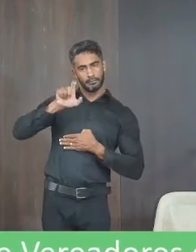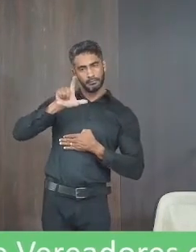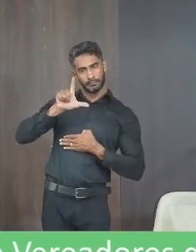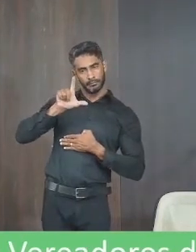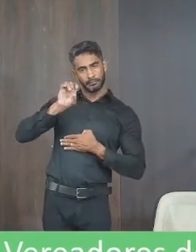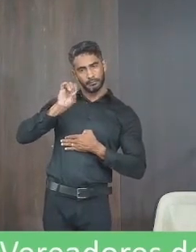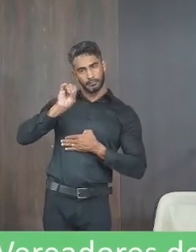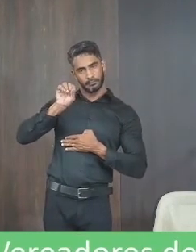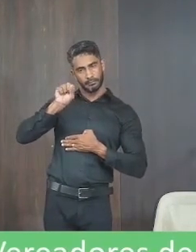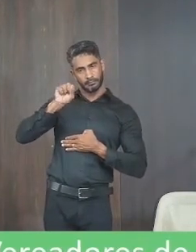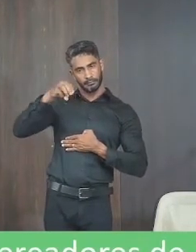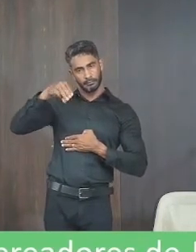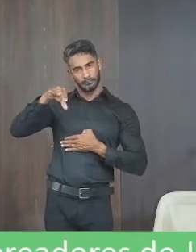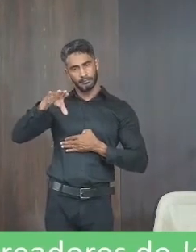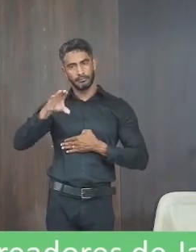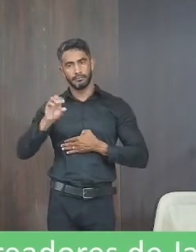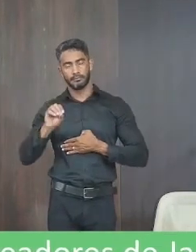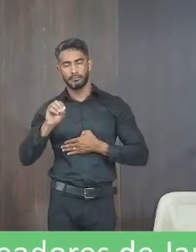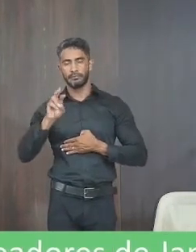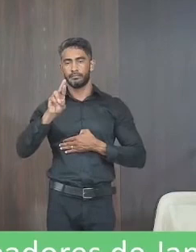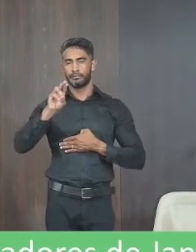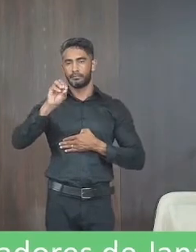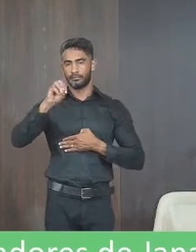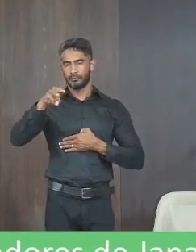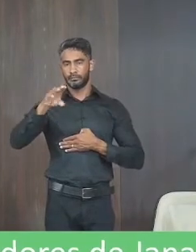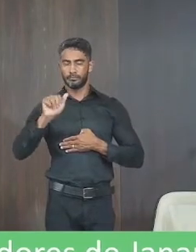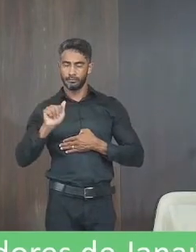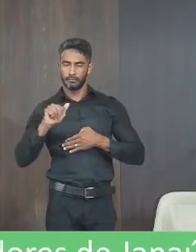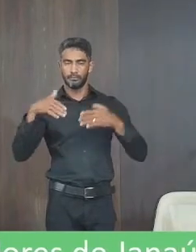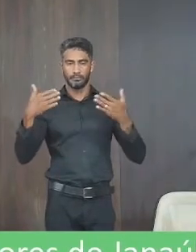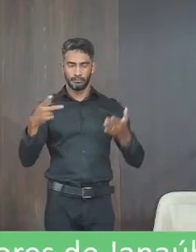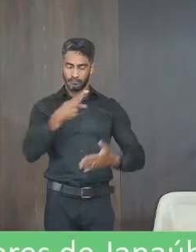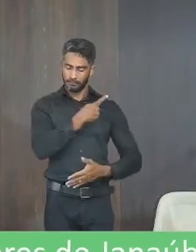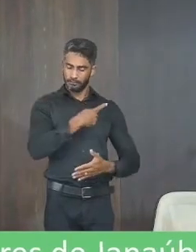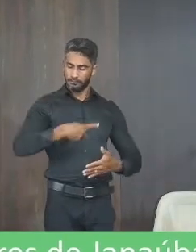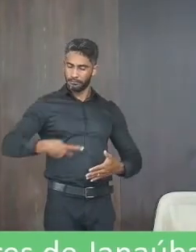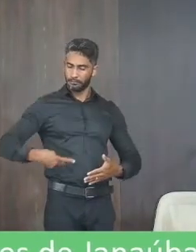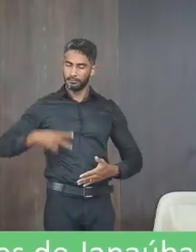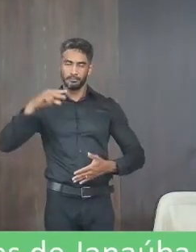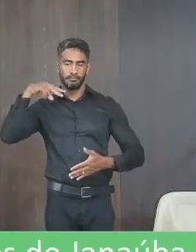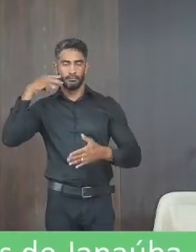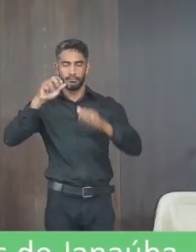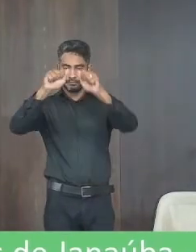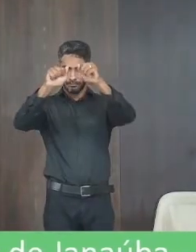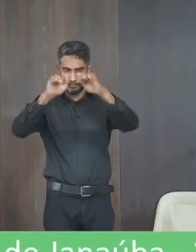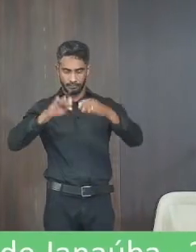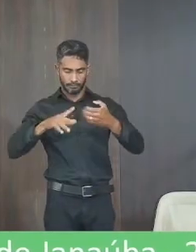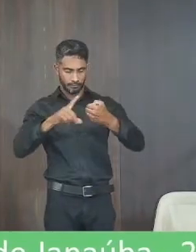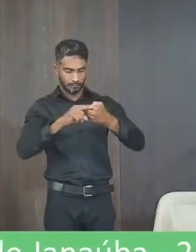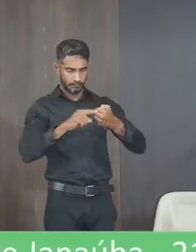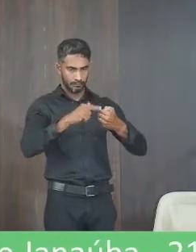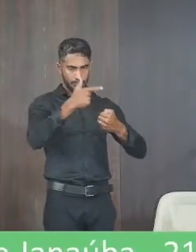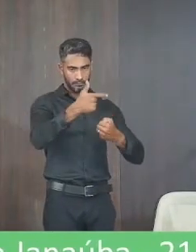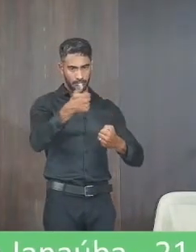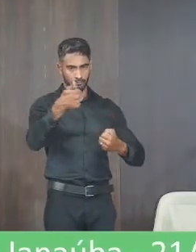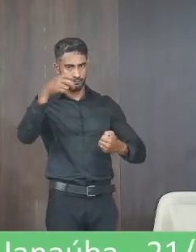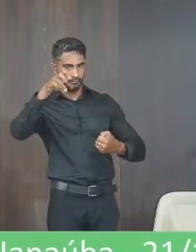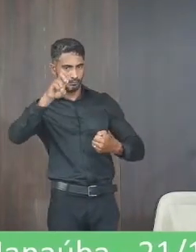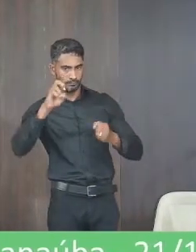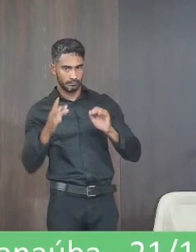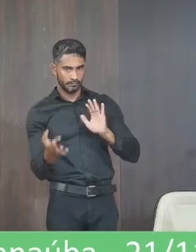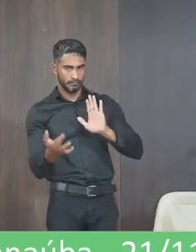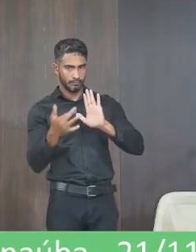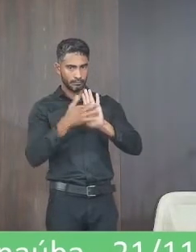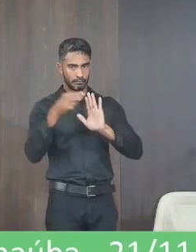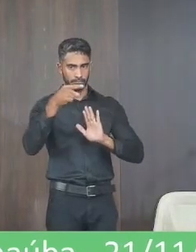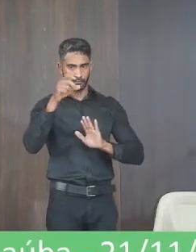Roma excelentíssimo senhor presidente o vereador que subscreve nos termos do artigo 215 parágrafo quinto do regimento interno dessa